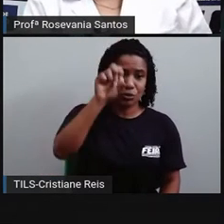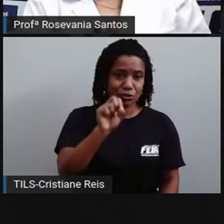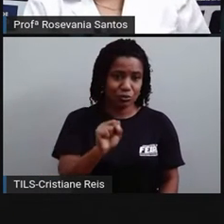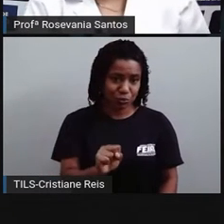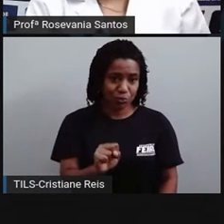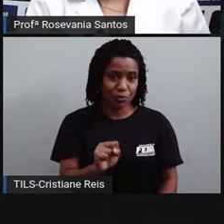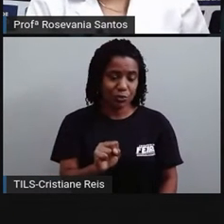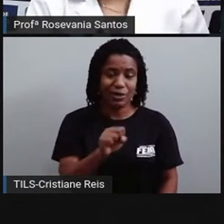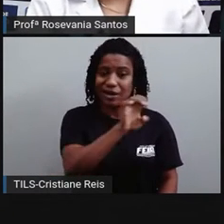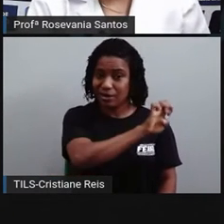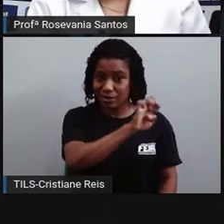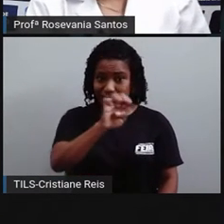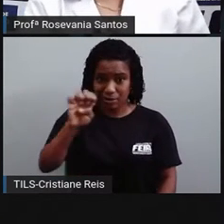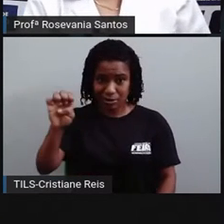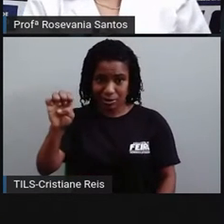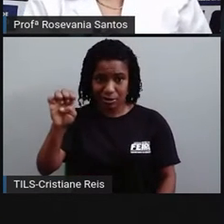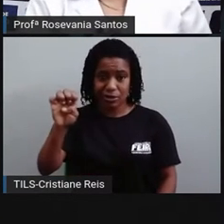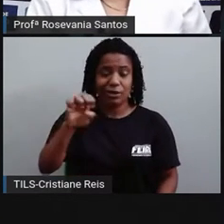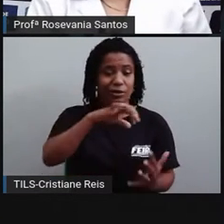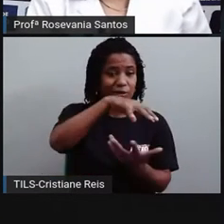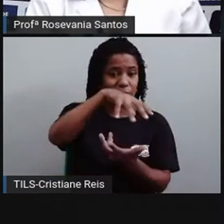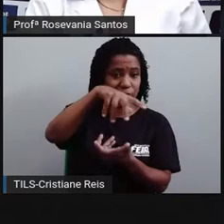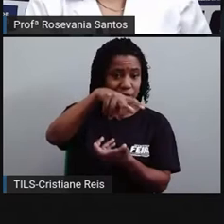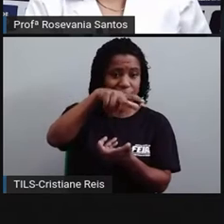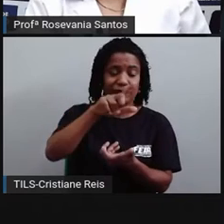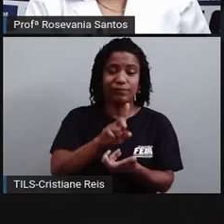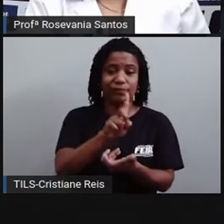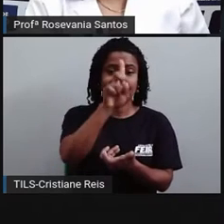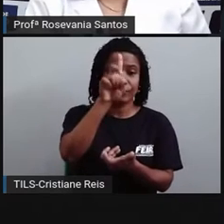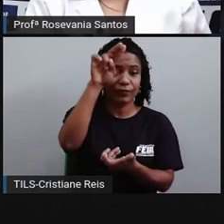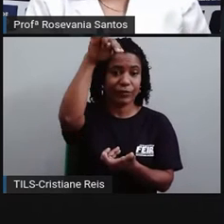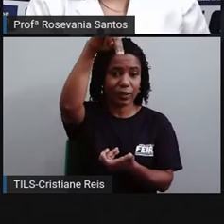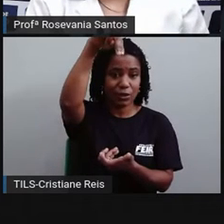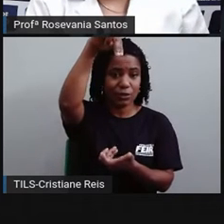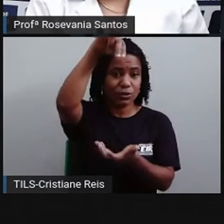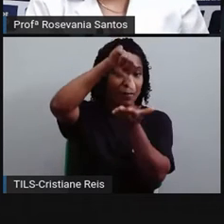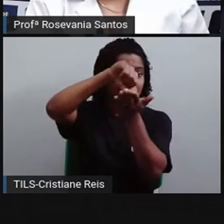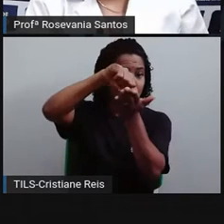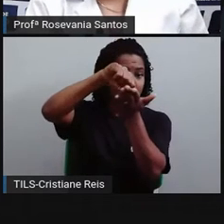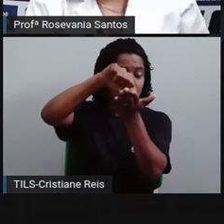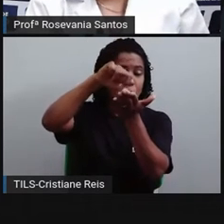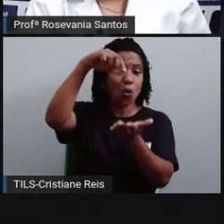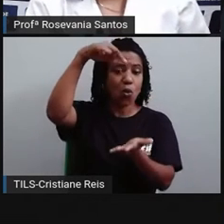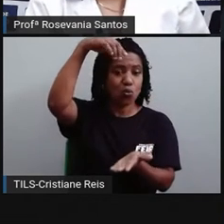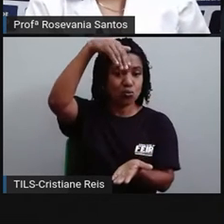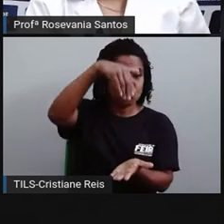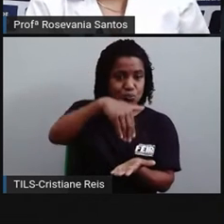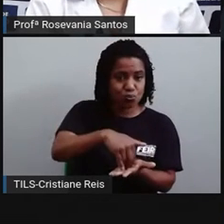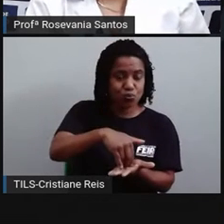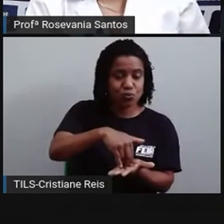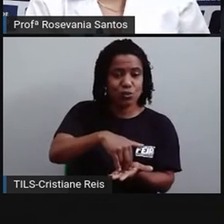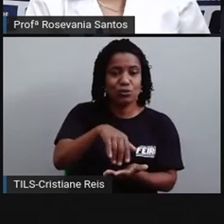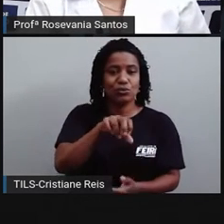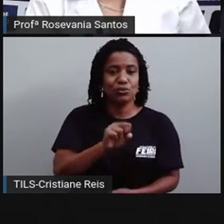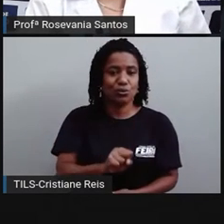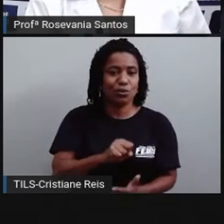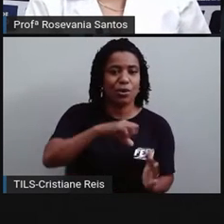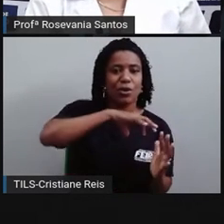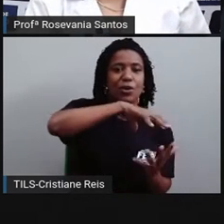tanto faz se é o Polo Sul, eu vou tendo o quê? Eu vou reduzindo a velocidade.